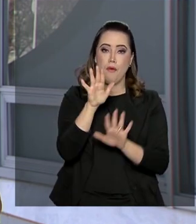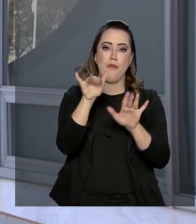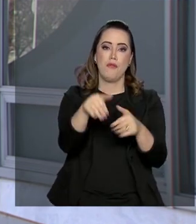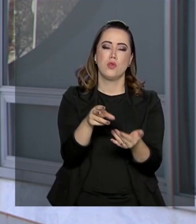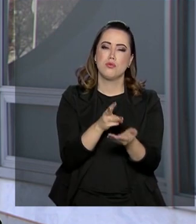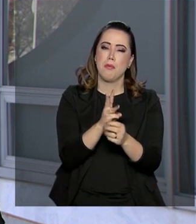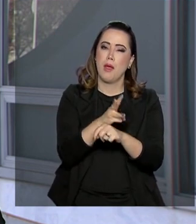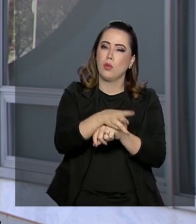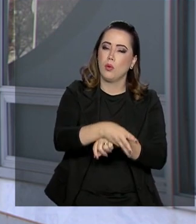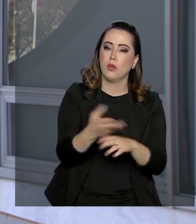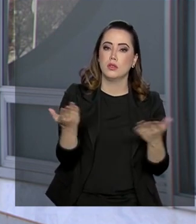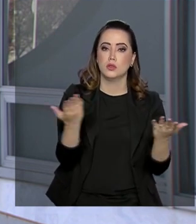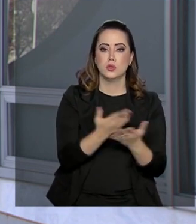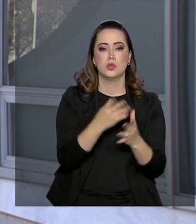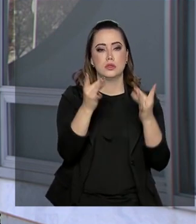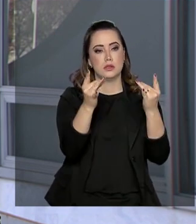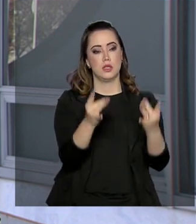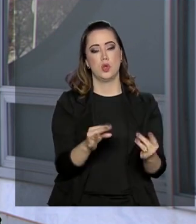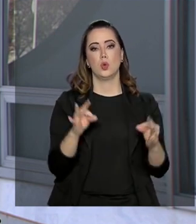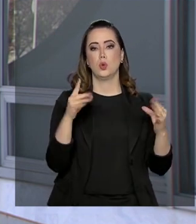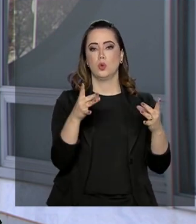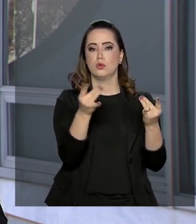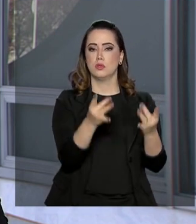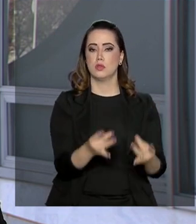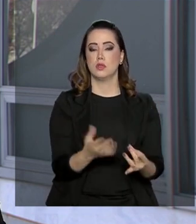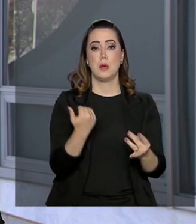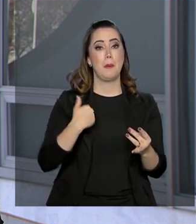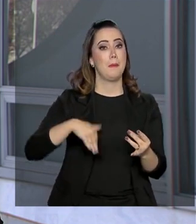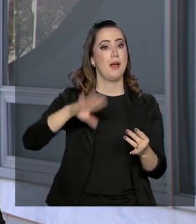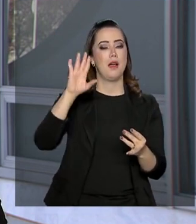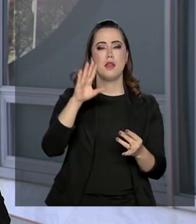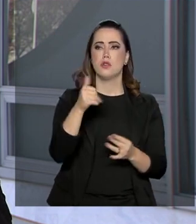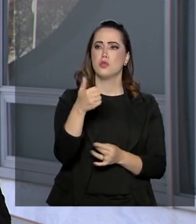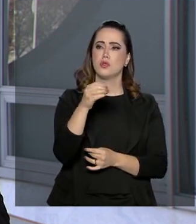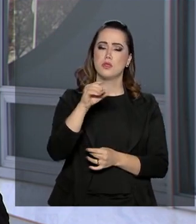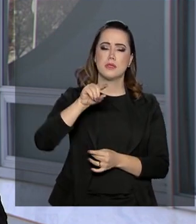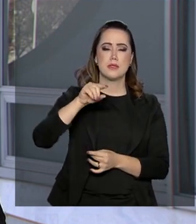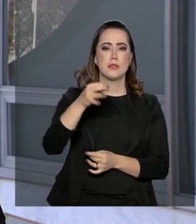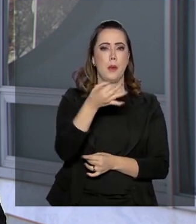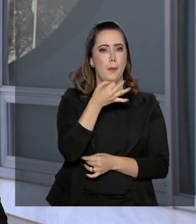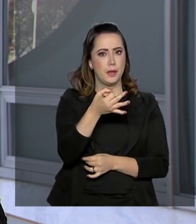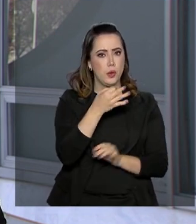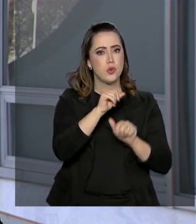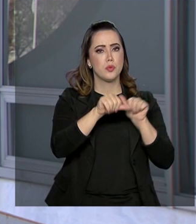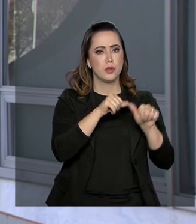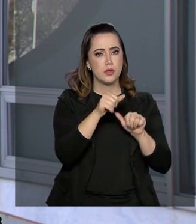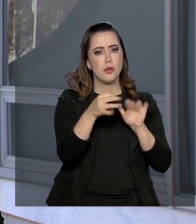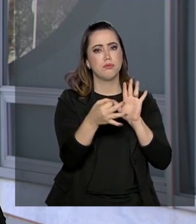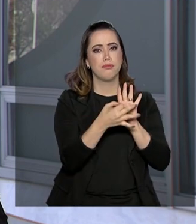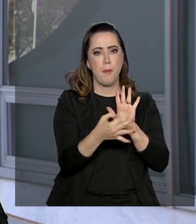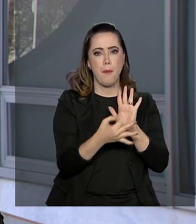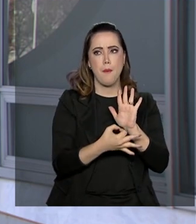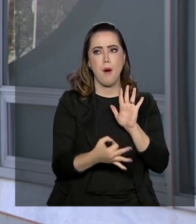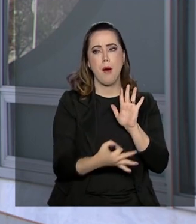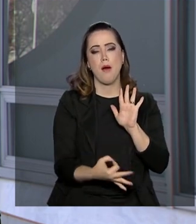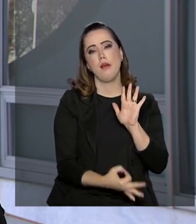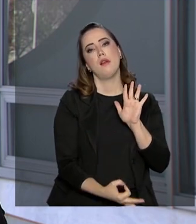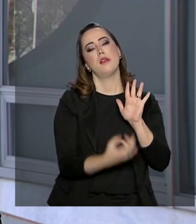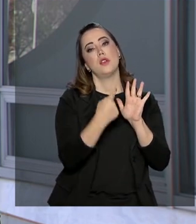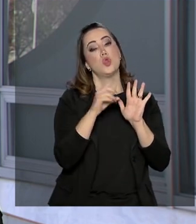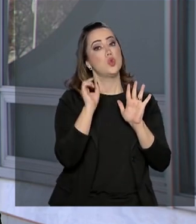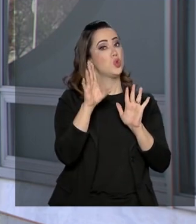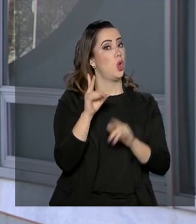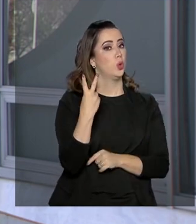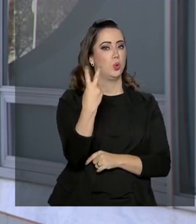análise de todos os destaques. Das mais de 100 sugestões de mudanças, apenas duas foram acatadas, tratando aí, por